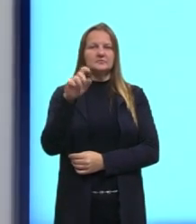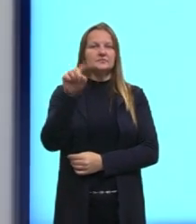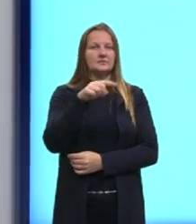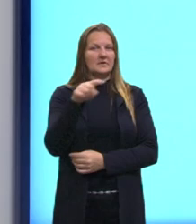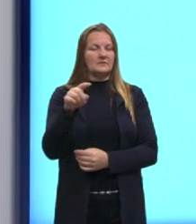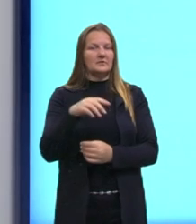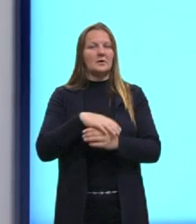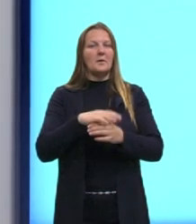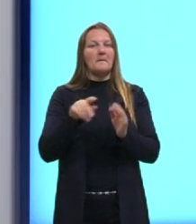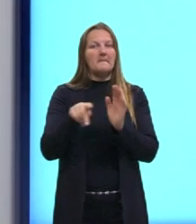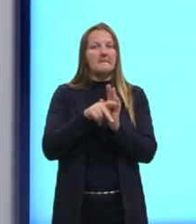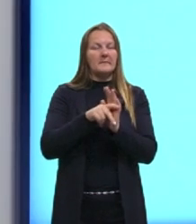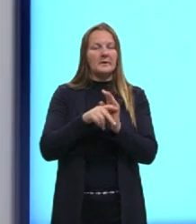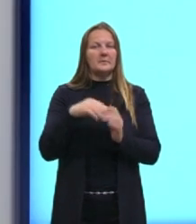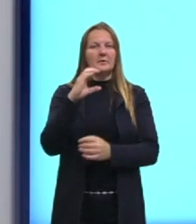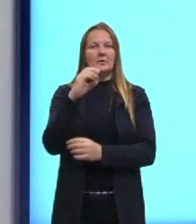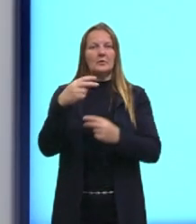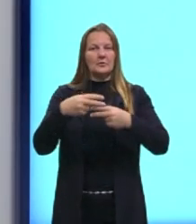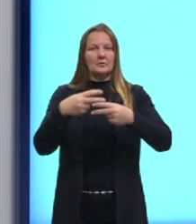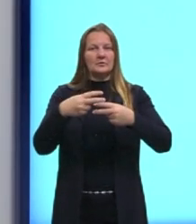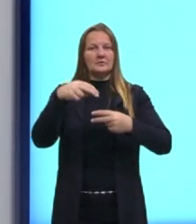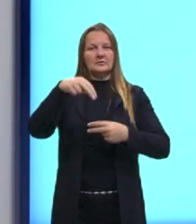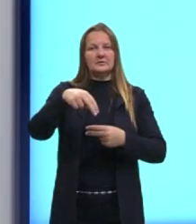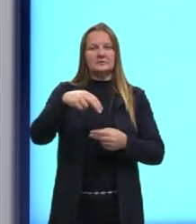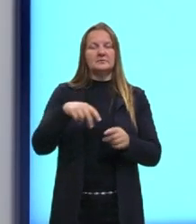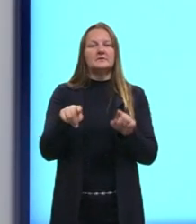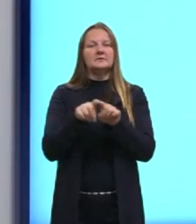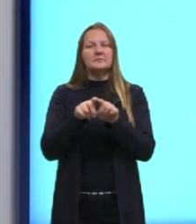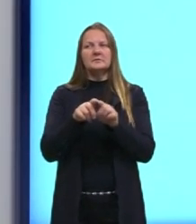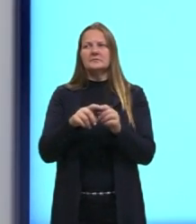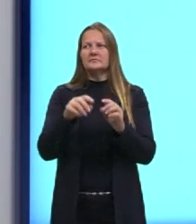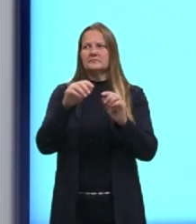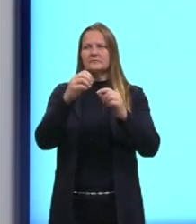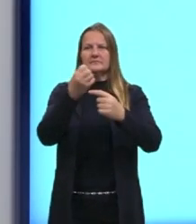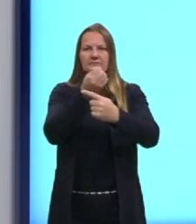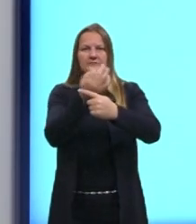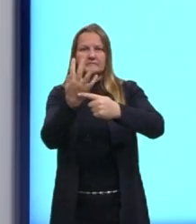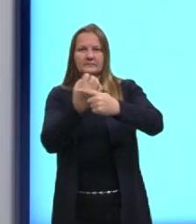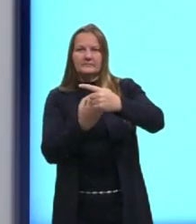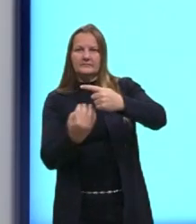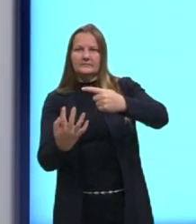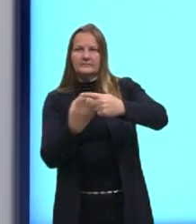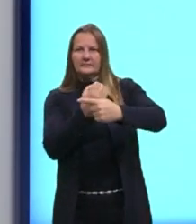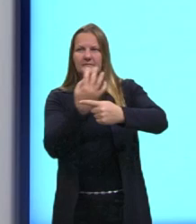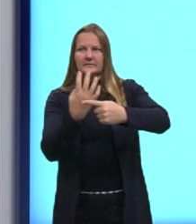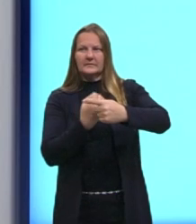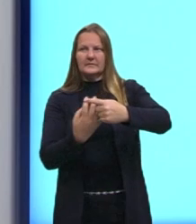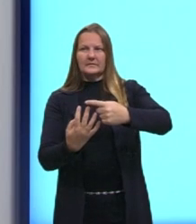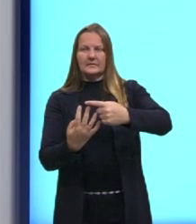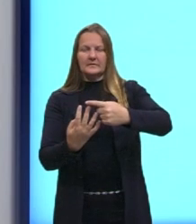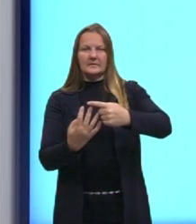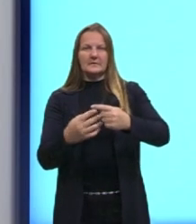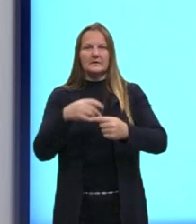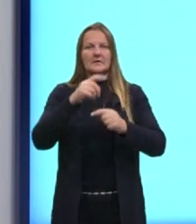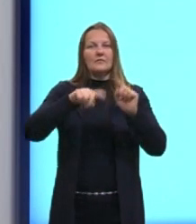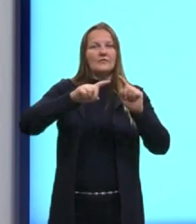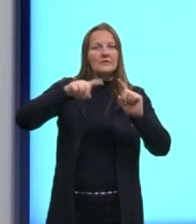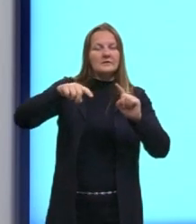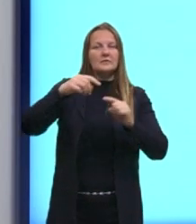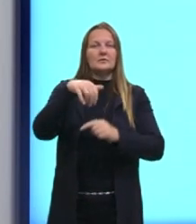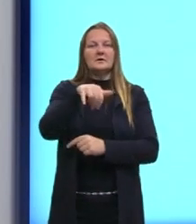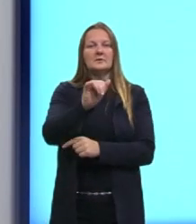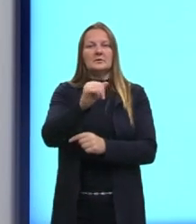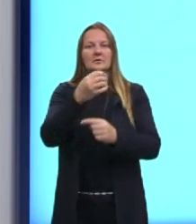nosso coeficiente M, assim como aquela fraçãozinha, né? Onde nós tínhamos a variação do Y sobre